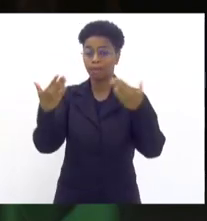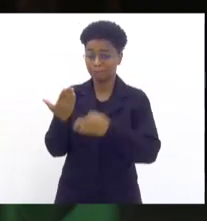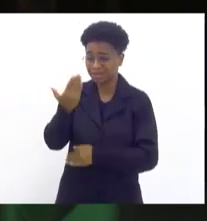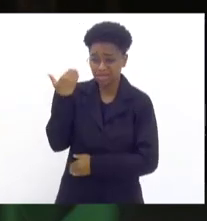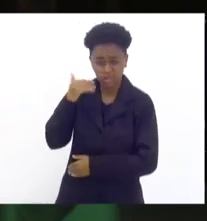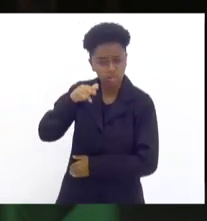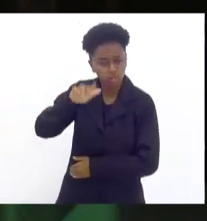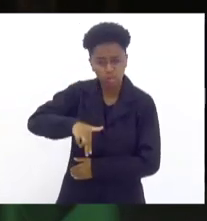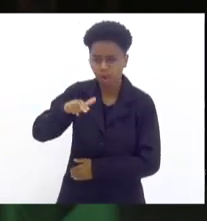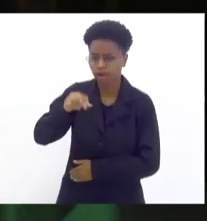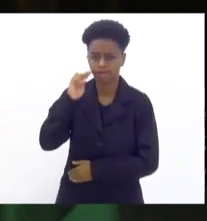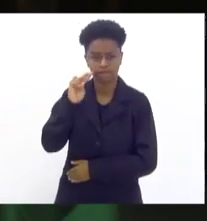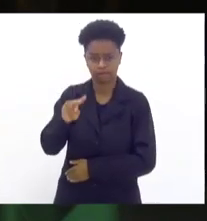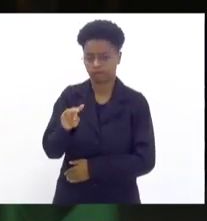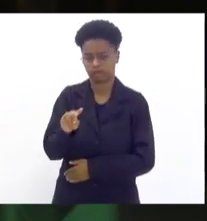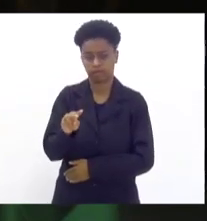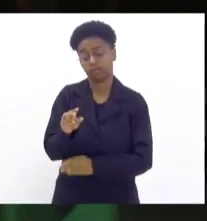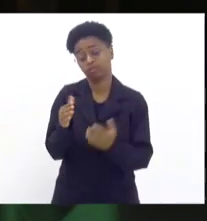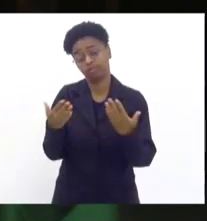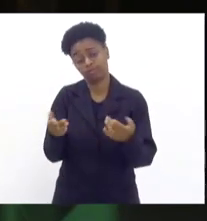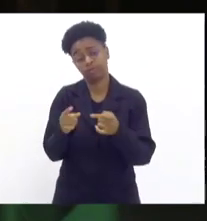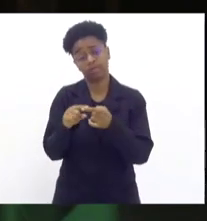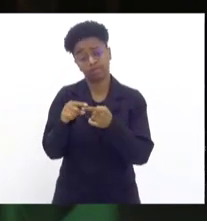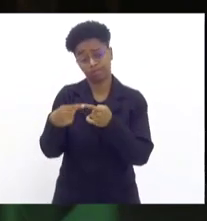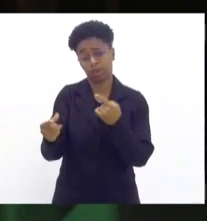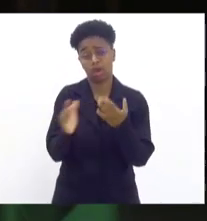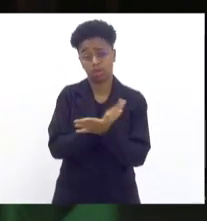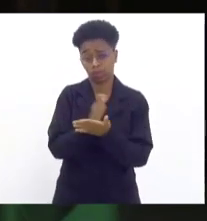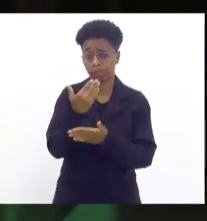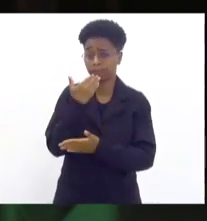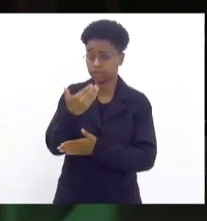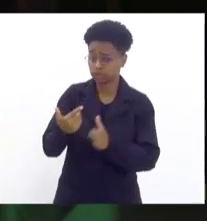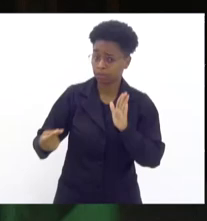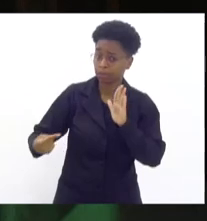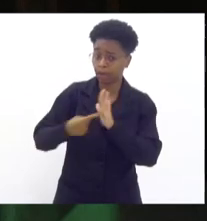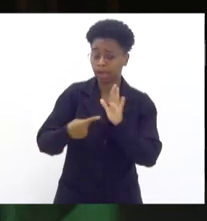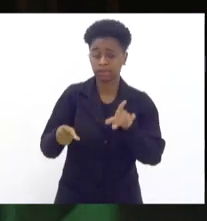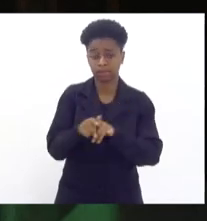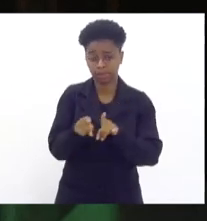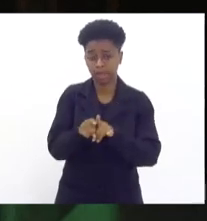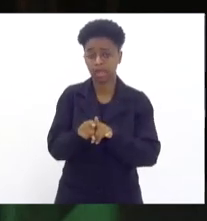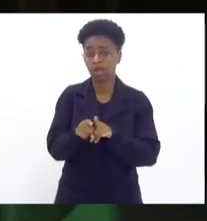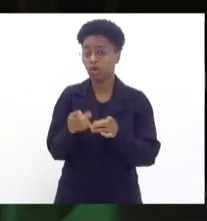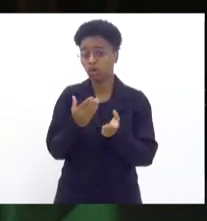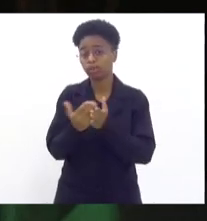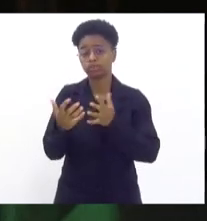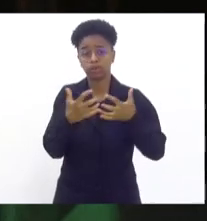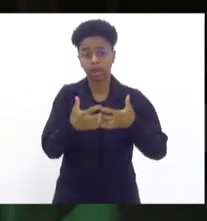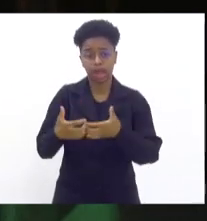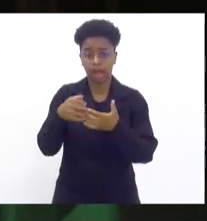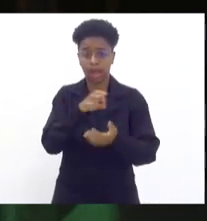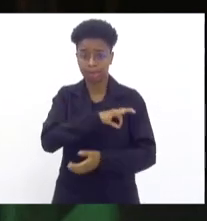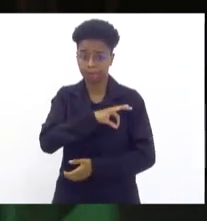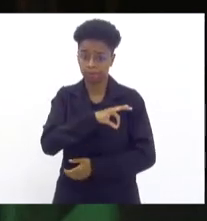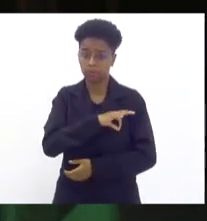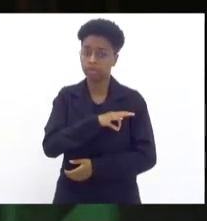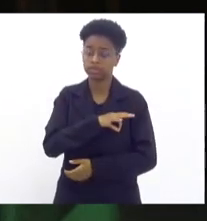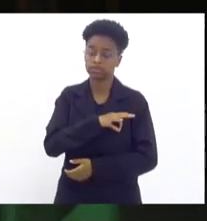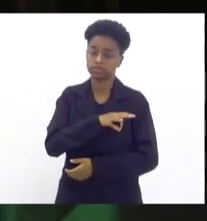nunca vimos. Tanto que quando, depois de alguns pedidos e algumas denúncias, o caveirão começou a passar lá na nossa rua, porque